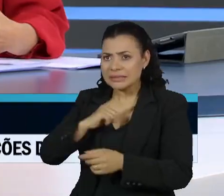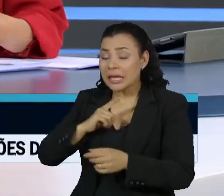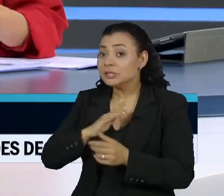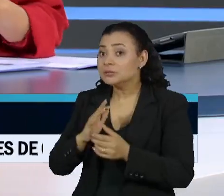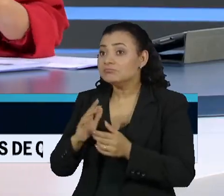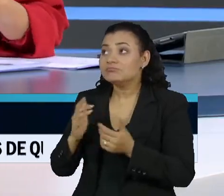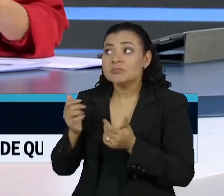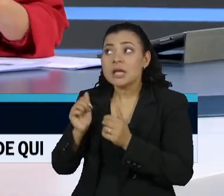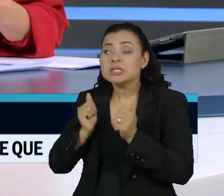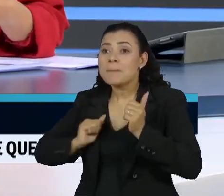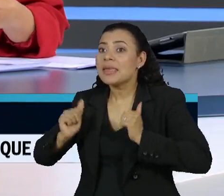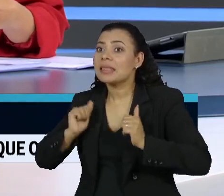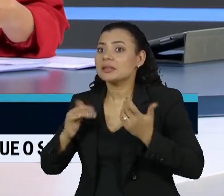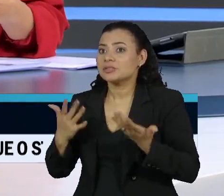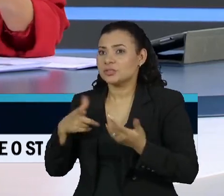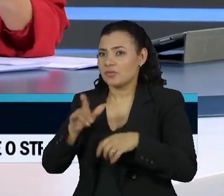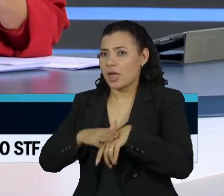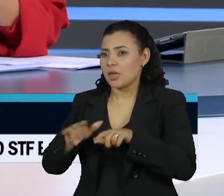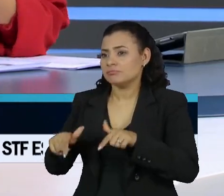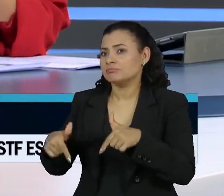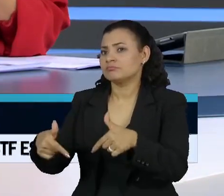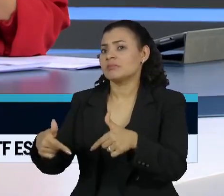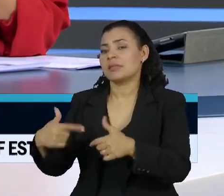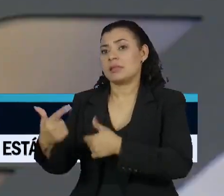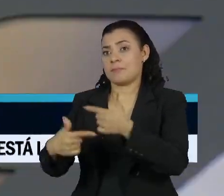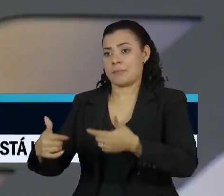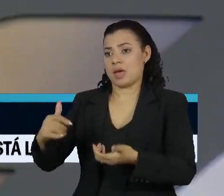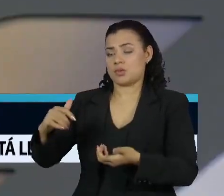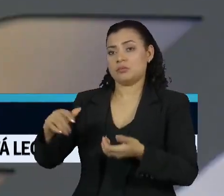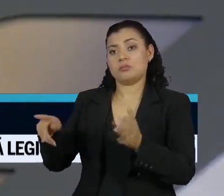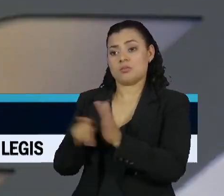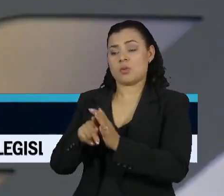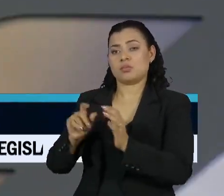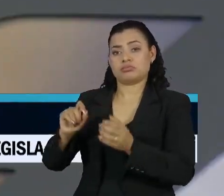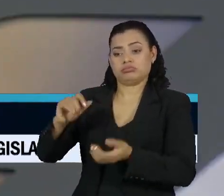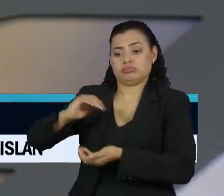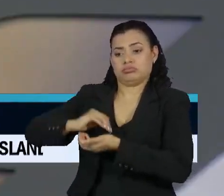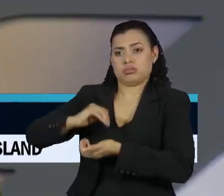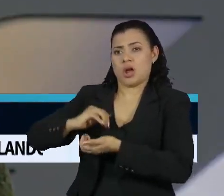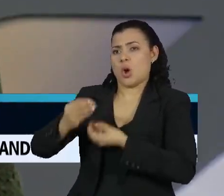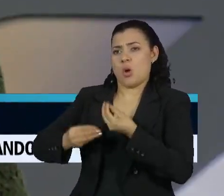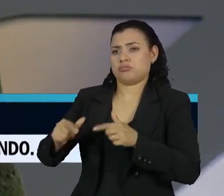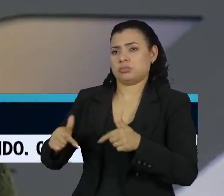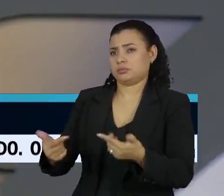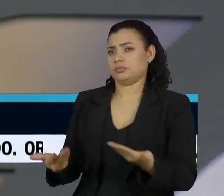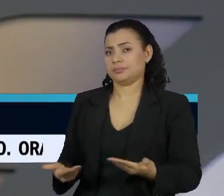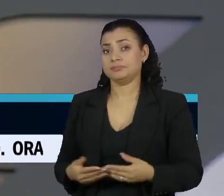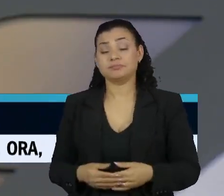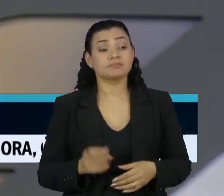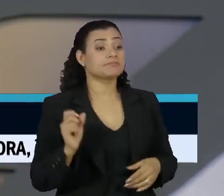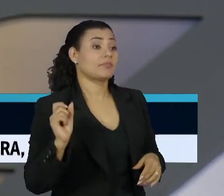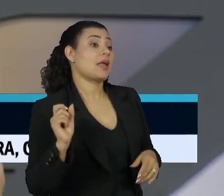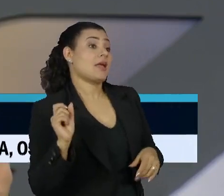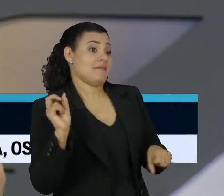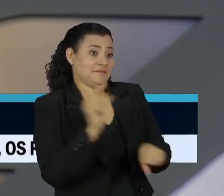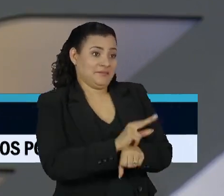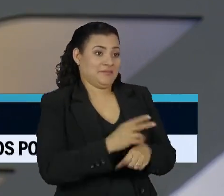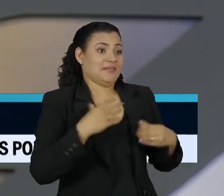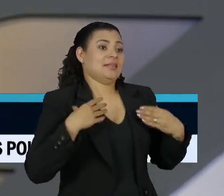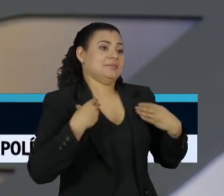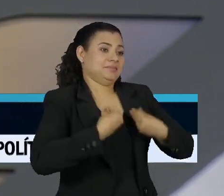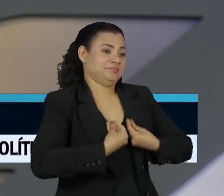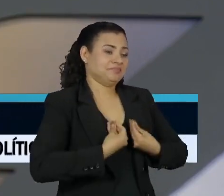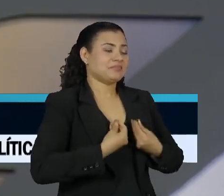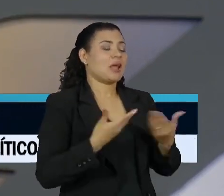que ele atue de forma garantista no Supremo? O Zanin entra no Supremo com a garantia que todos os